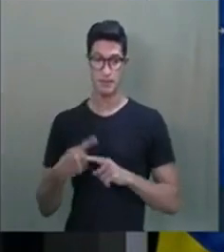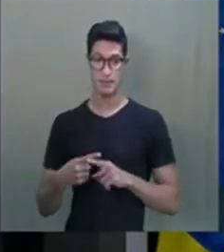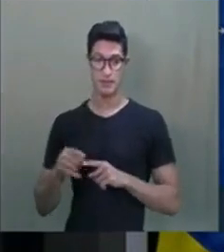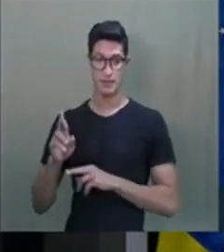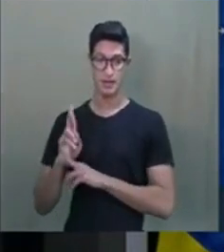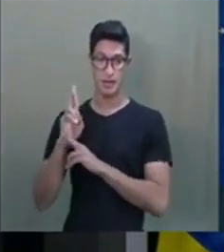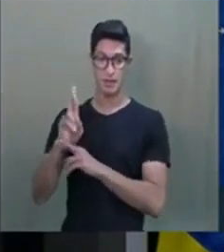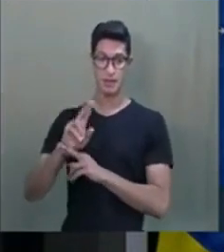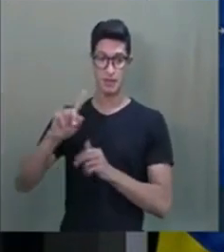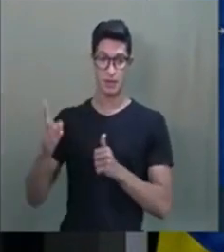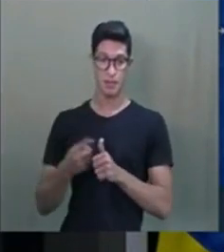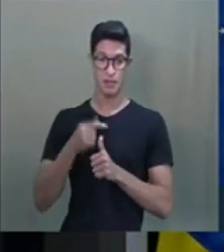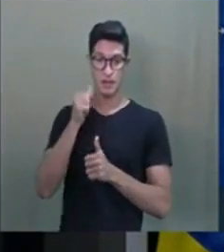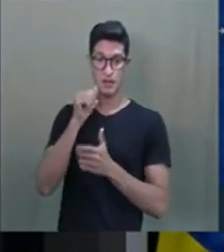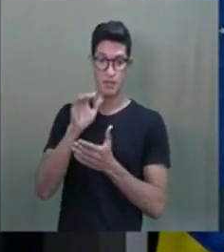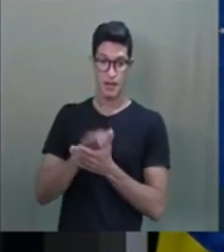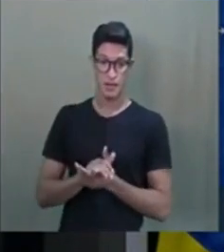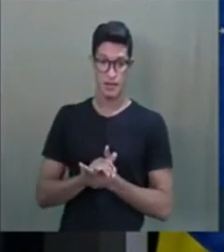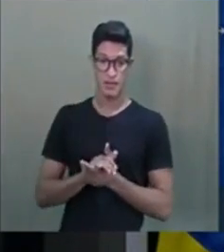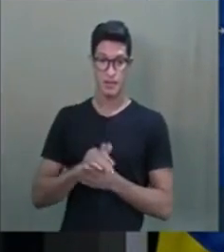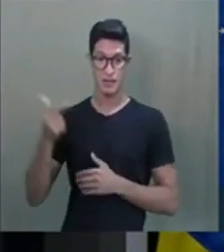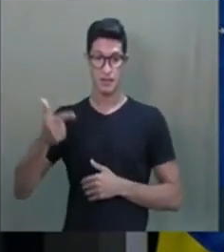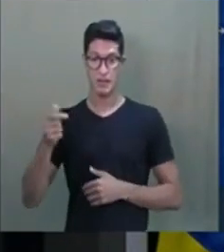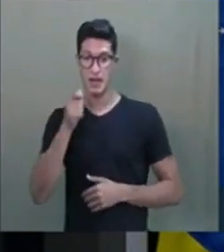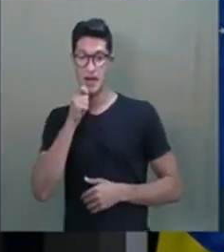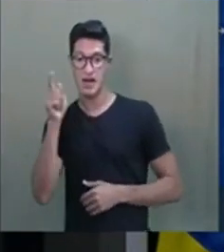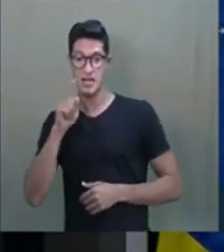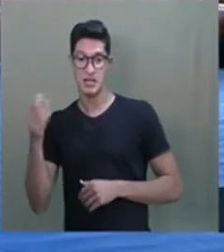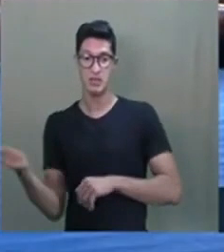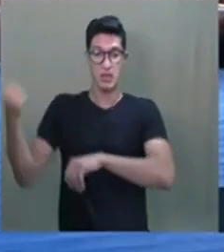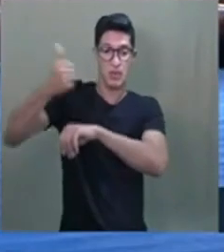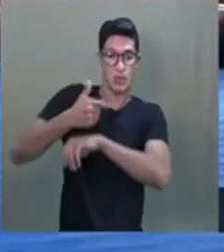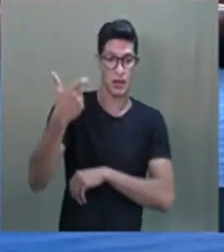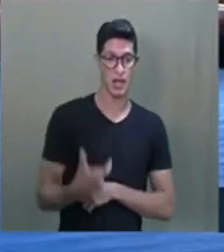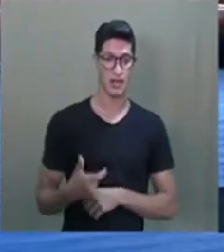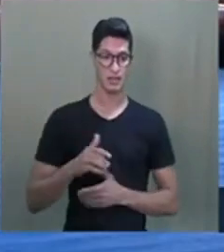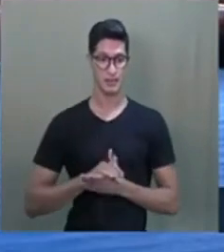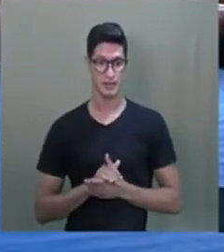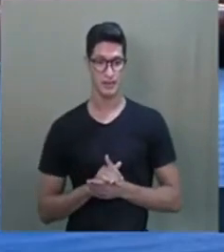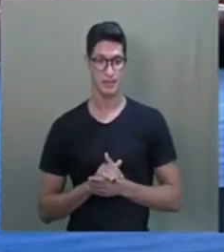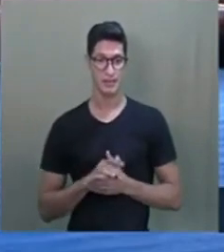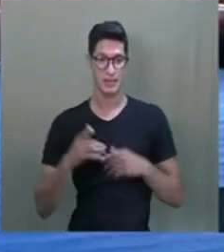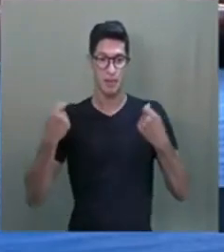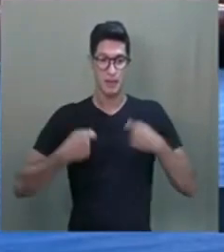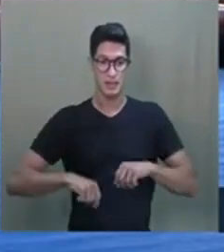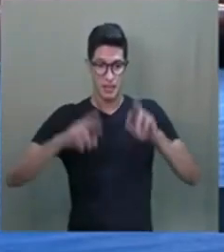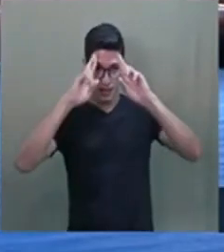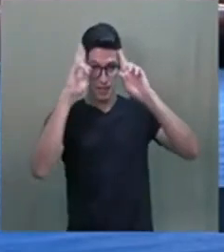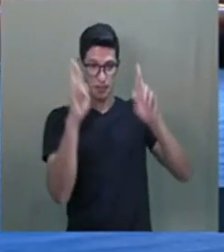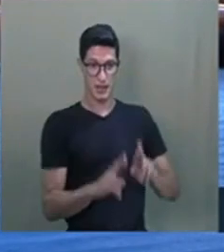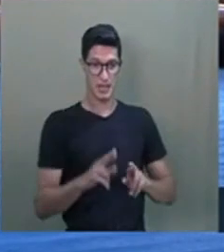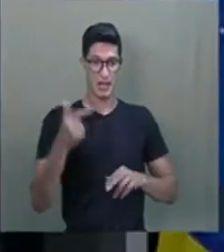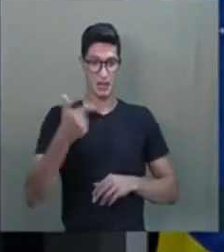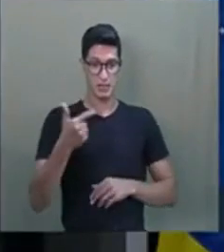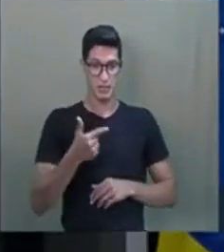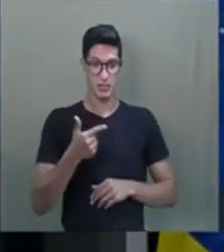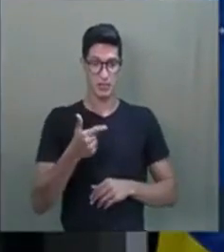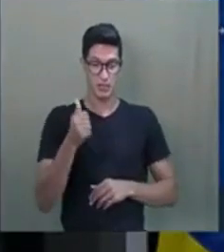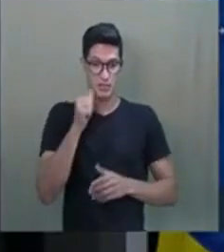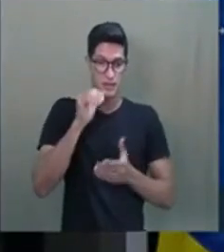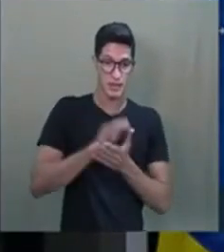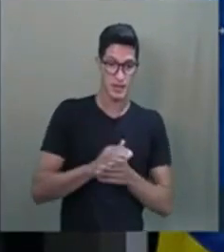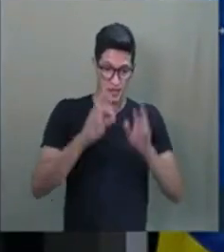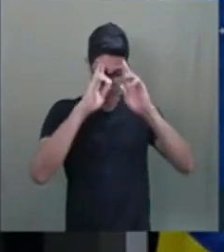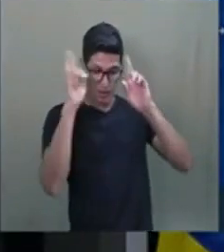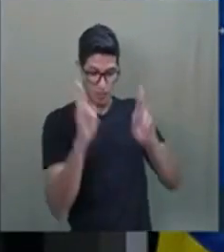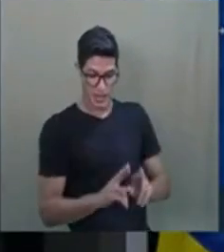representa o seu primeiro marido, que o seu segundo marido ainda não deu um lugar. Então, ele precisa respeitar o seu segundo marido. E a partir do momento que ele